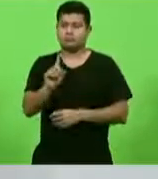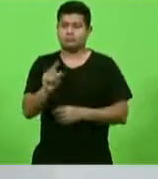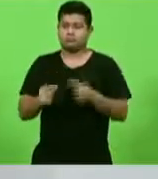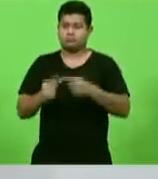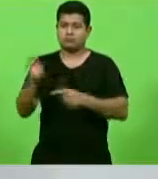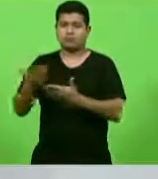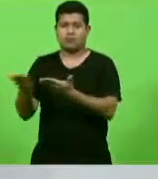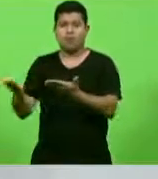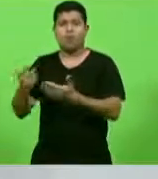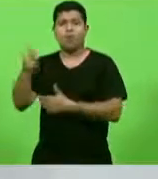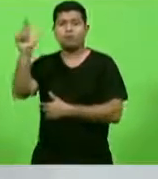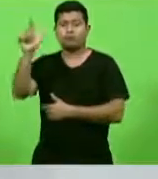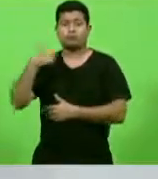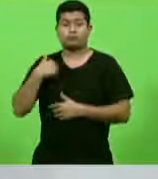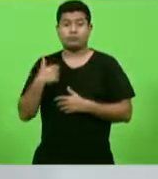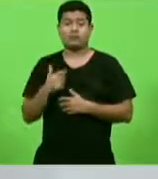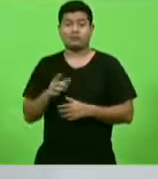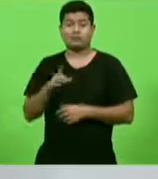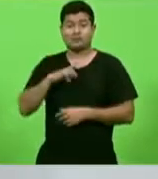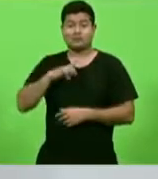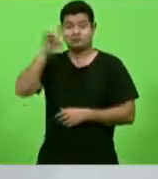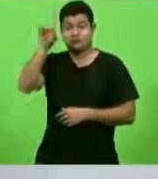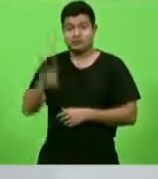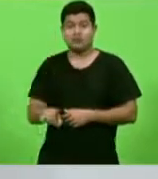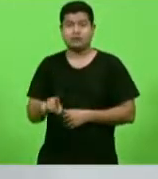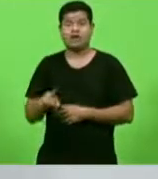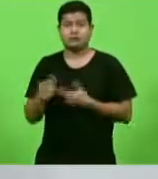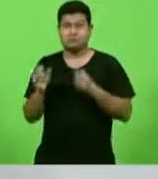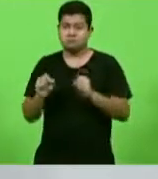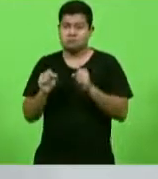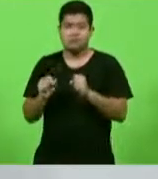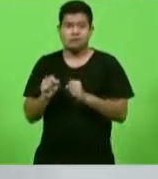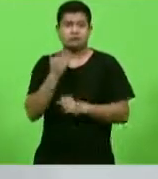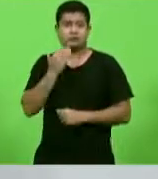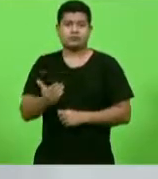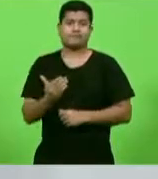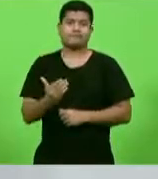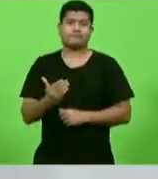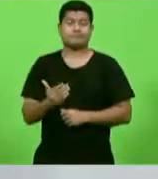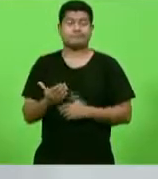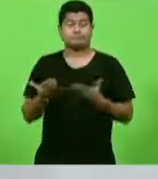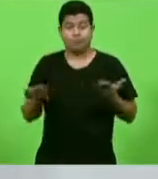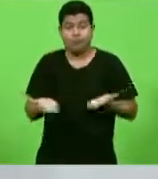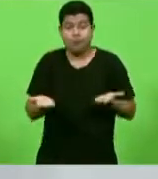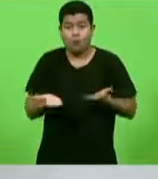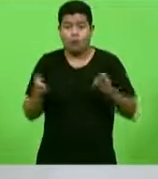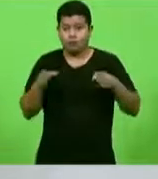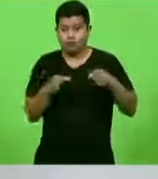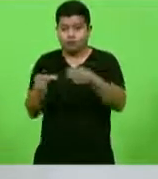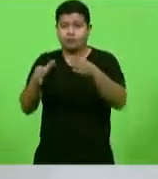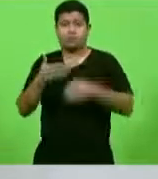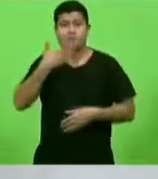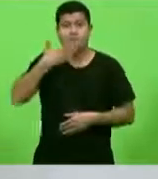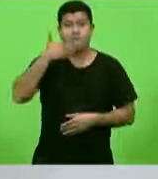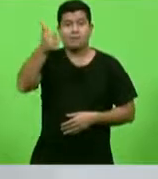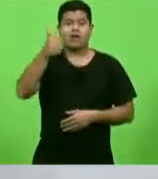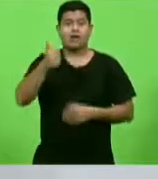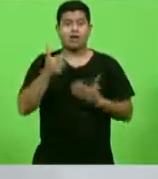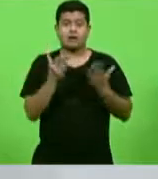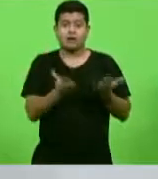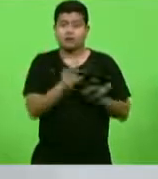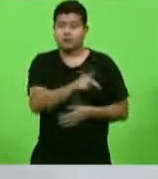a atribuição de exercício. Assim, o melhor caminho para o professor continuar na sua função